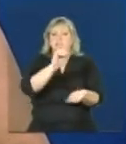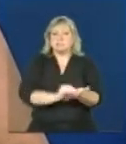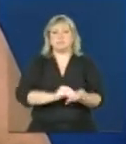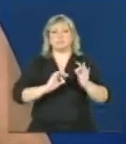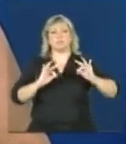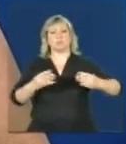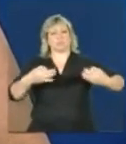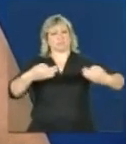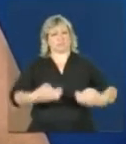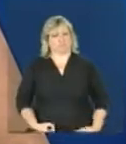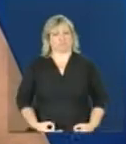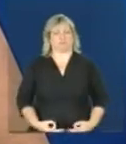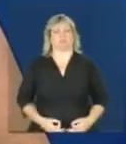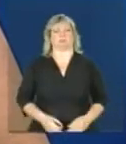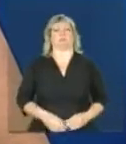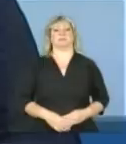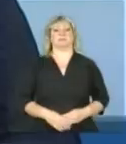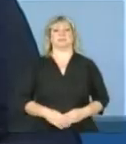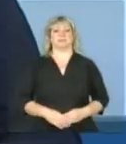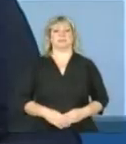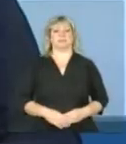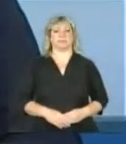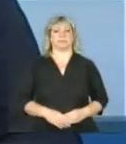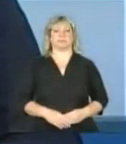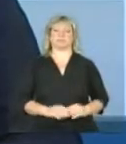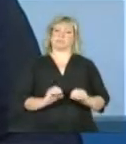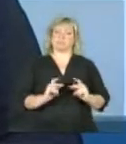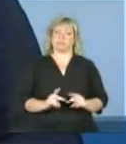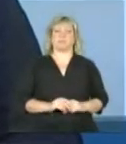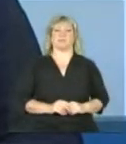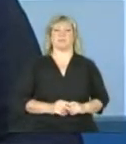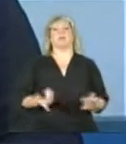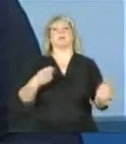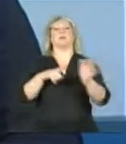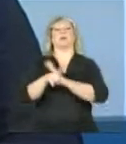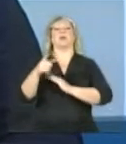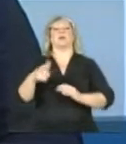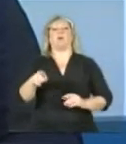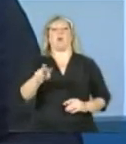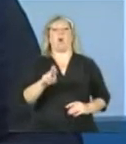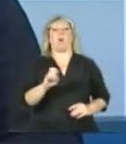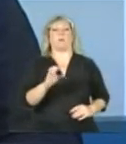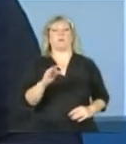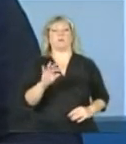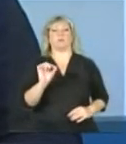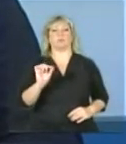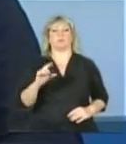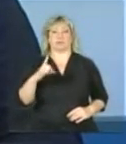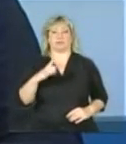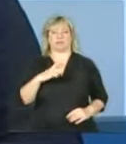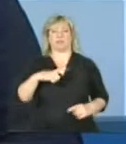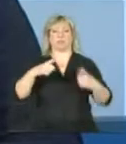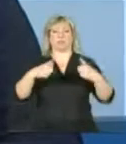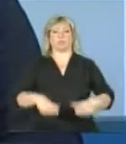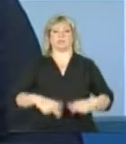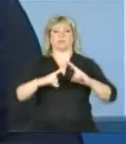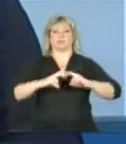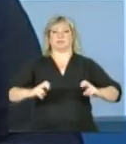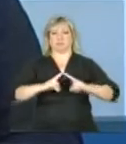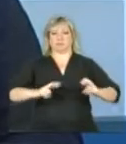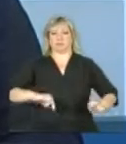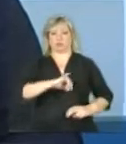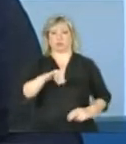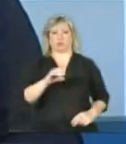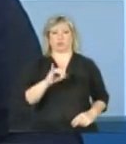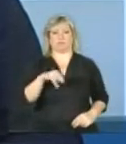o respaldo para o caso dele ser questionado. Ok. Roberto, a pergunta vem de Joinville, Santa Catarina, não